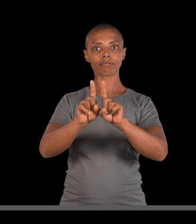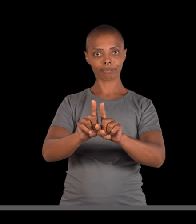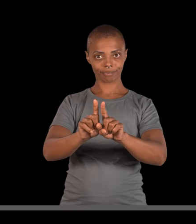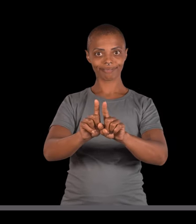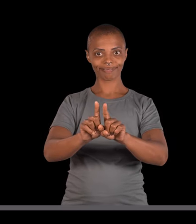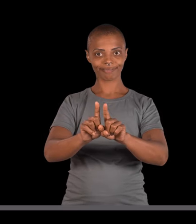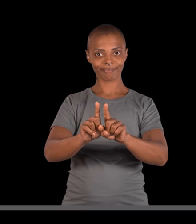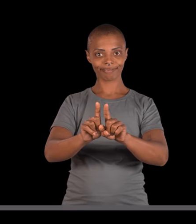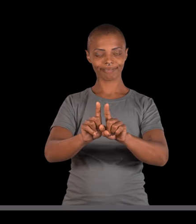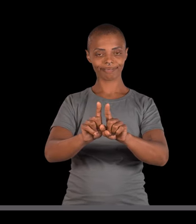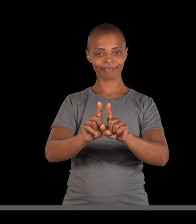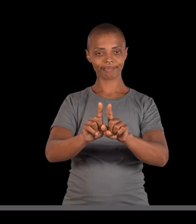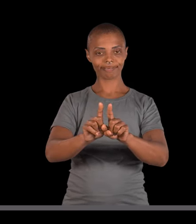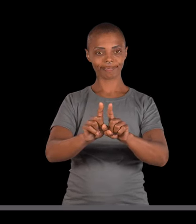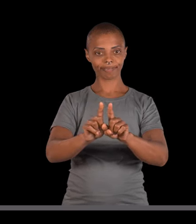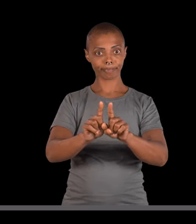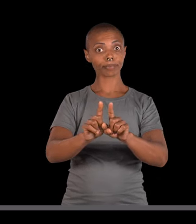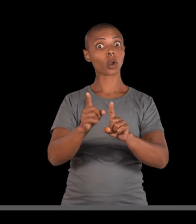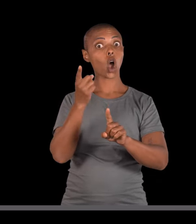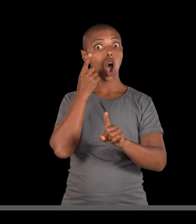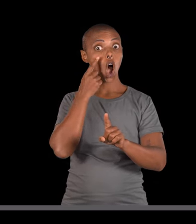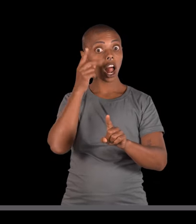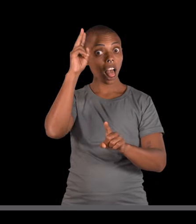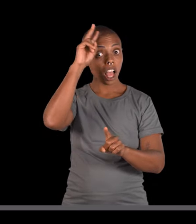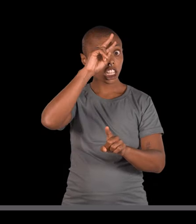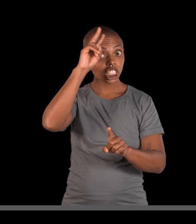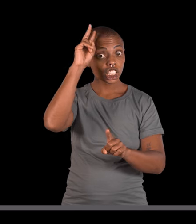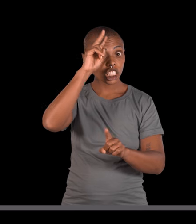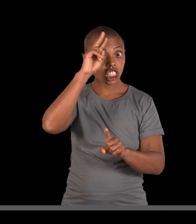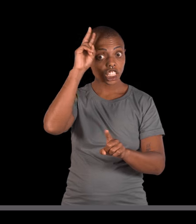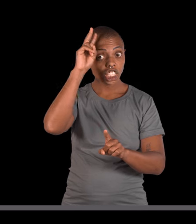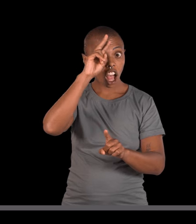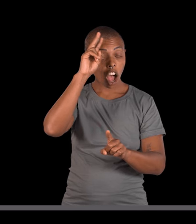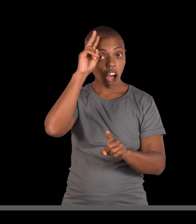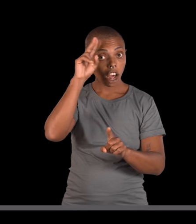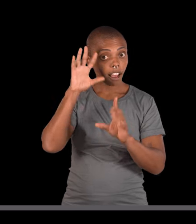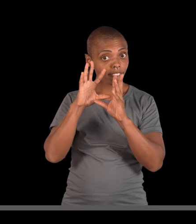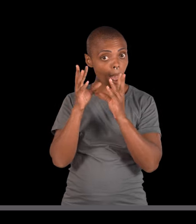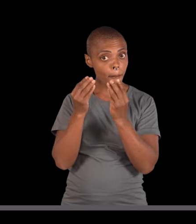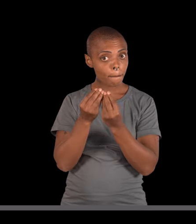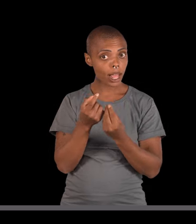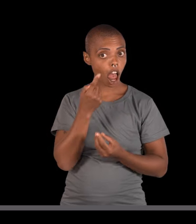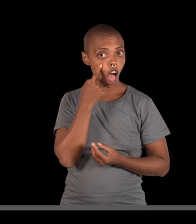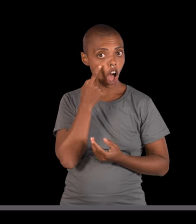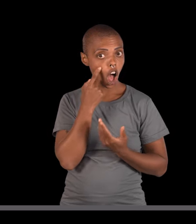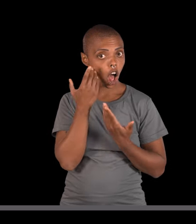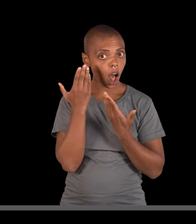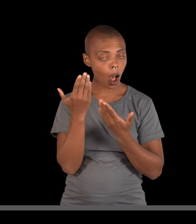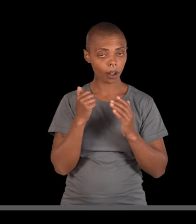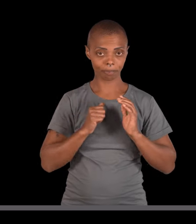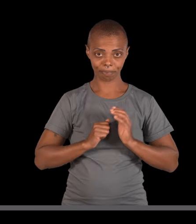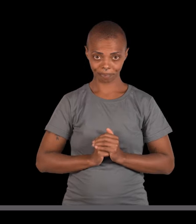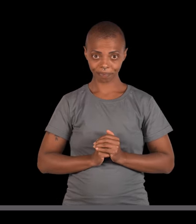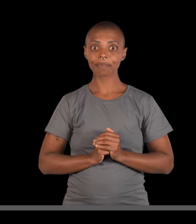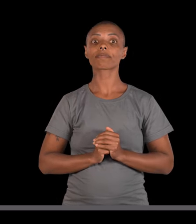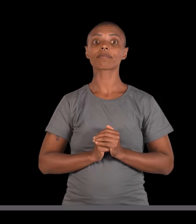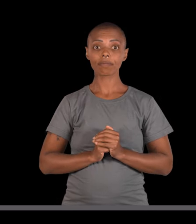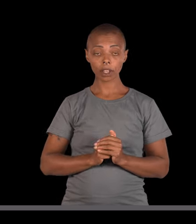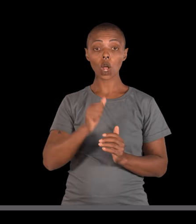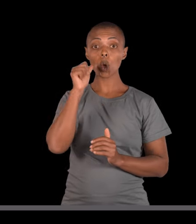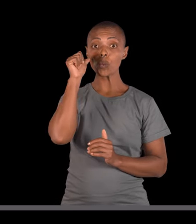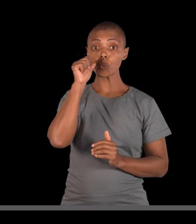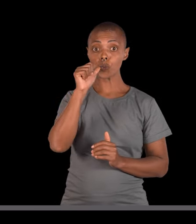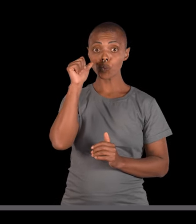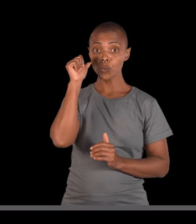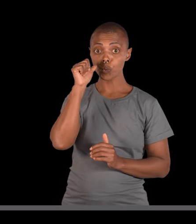fibrose cística. Olha só a história desta família. Então